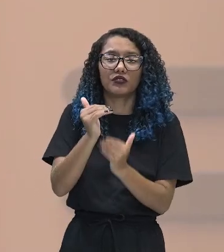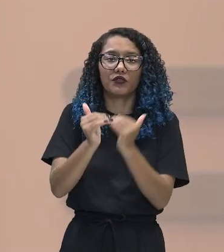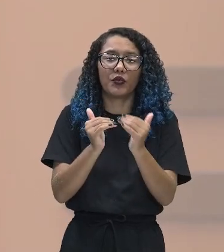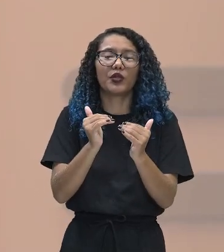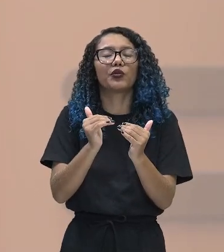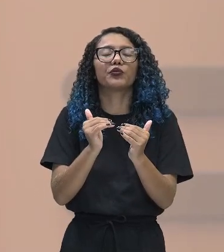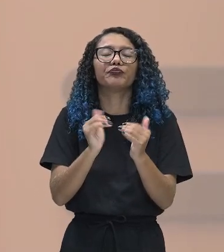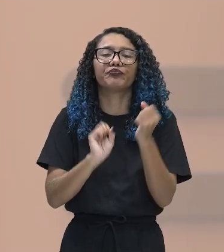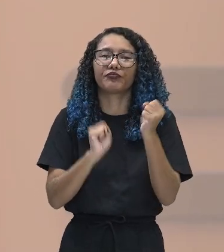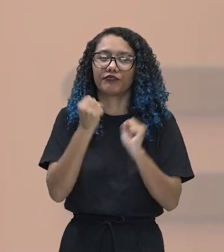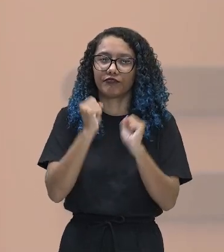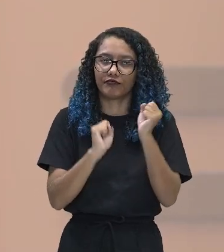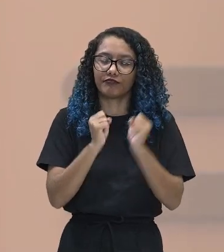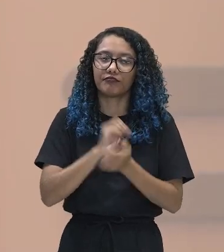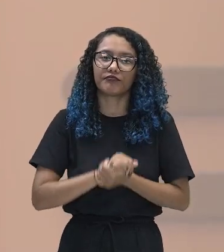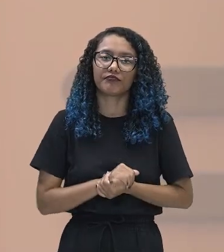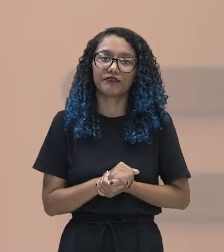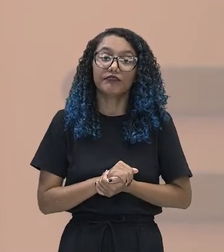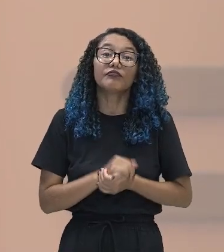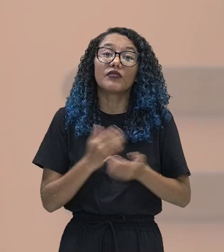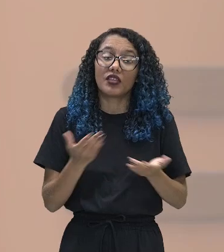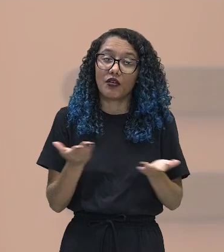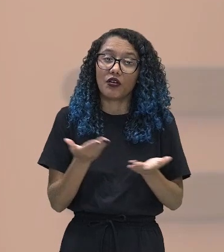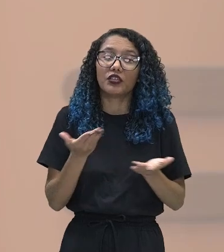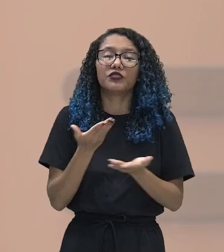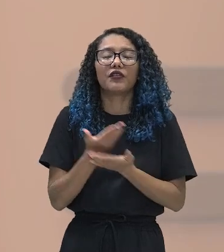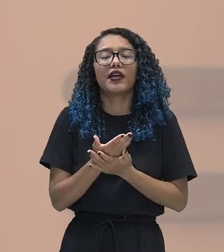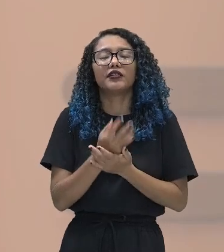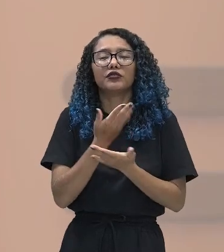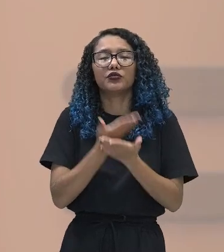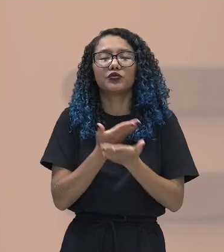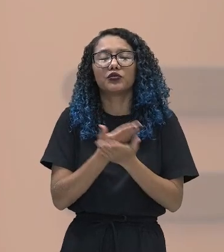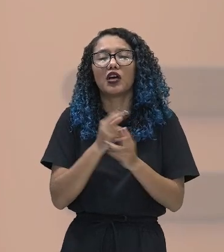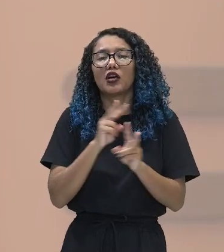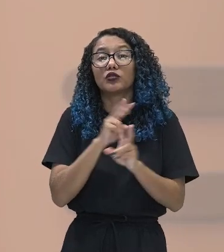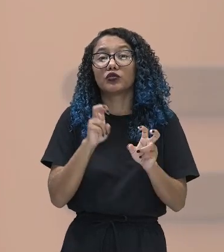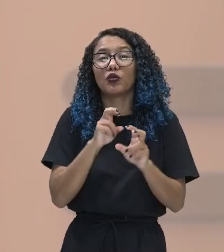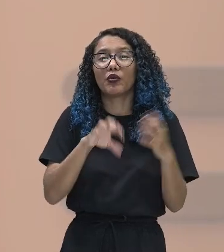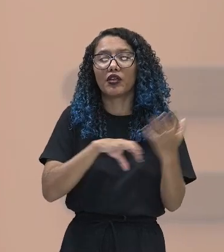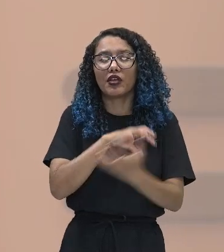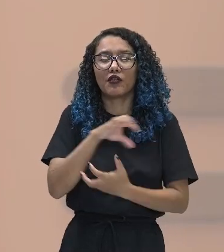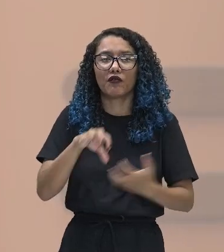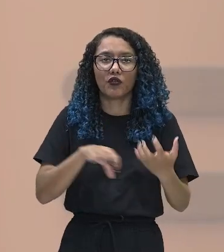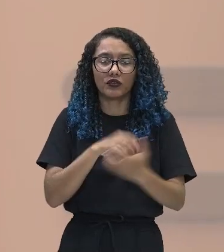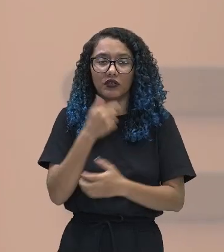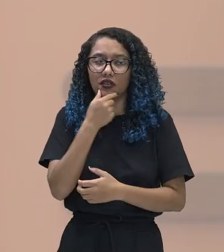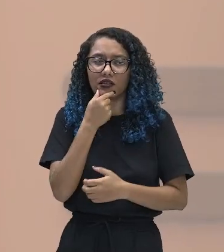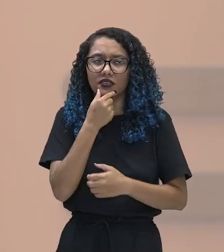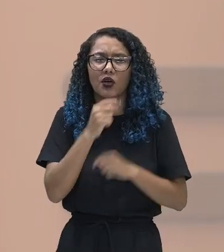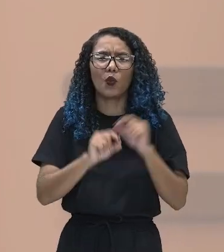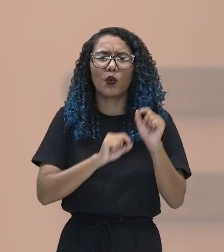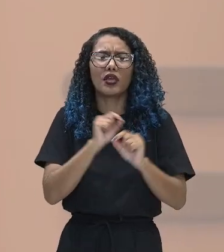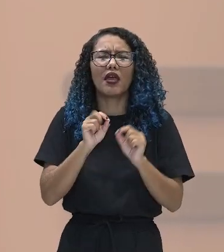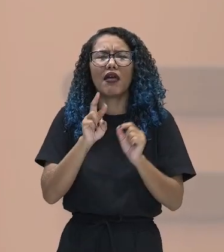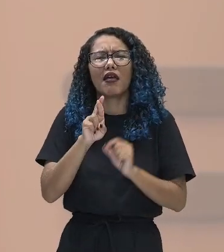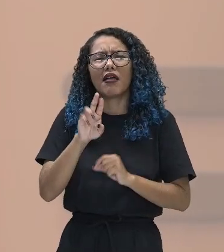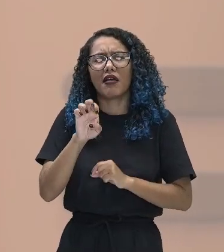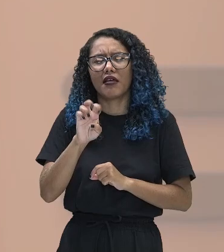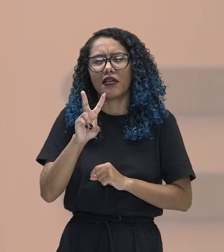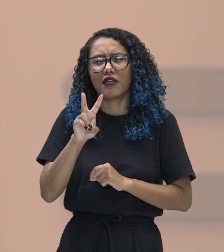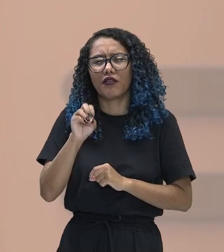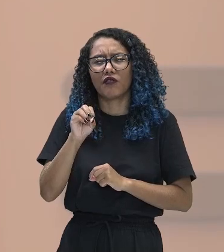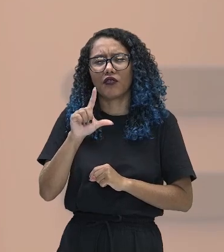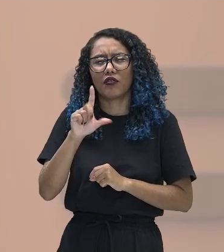começar a estudar as chamadas revoluções inglesas. Primeiramente, professor, o que é uma revolução? Mais uma vez,